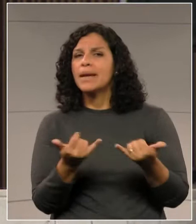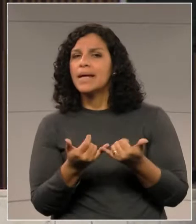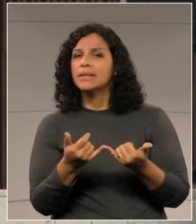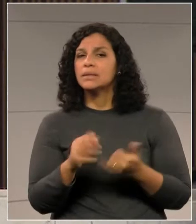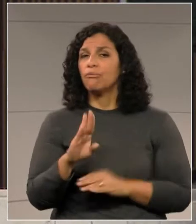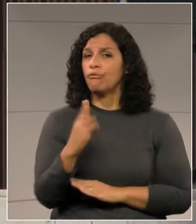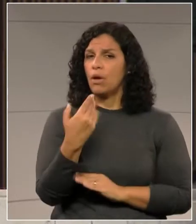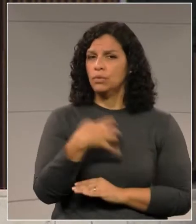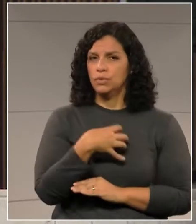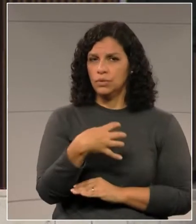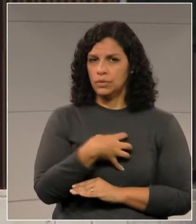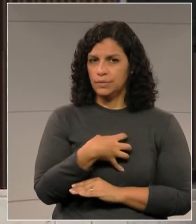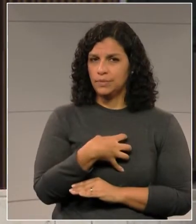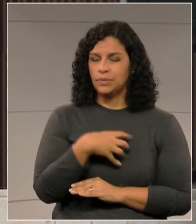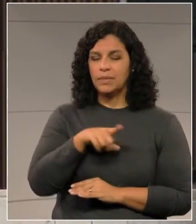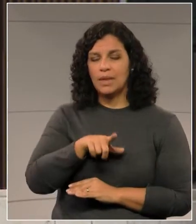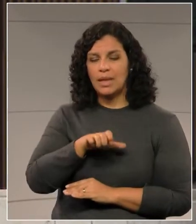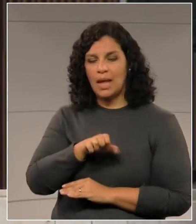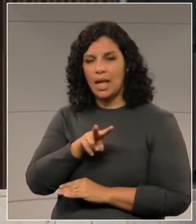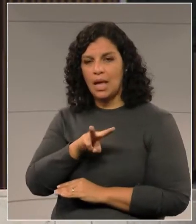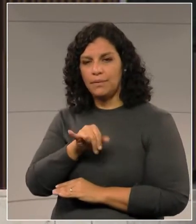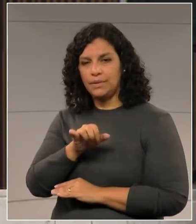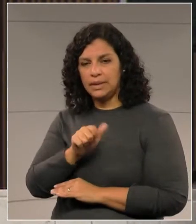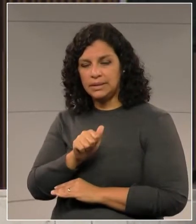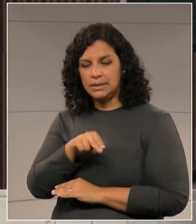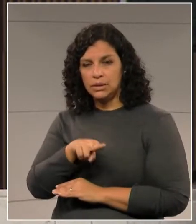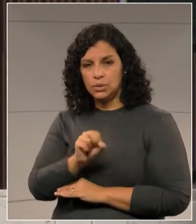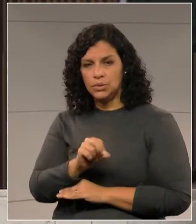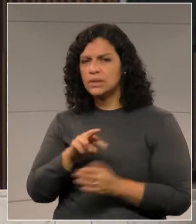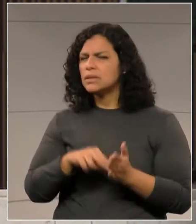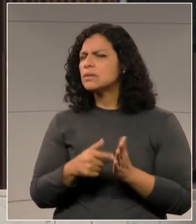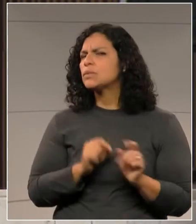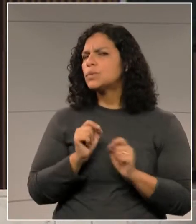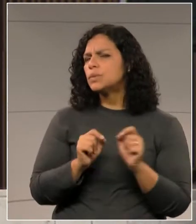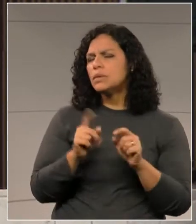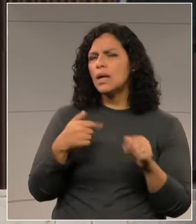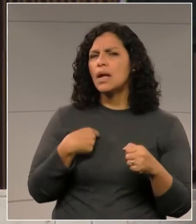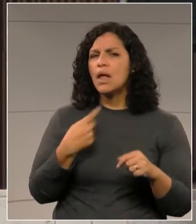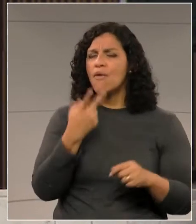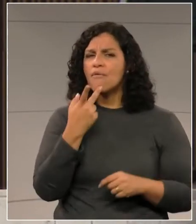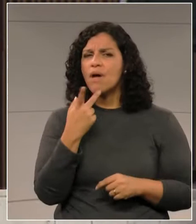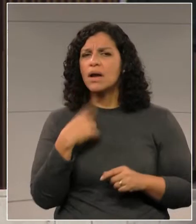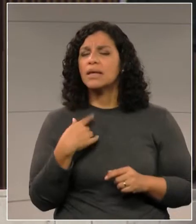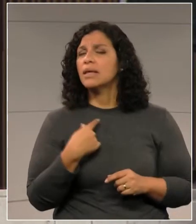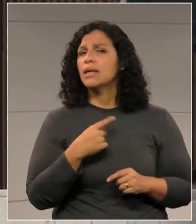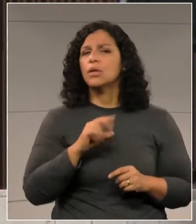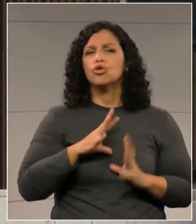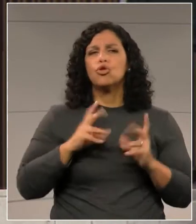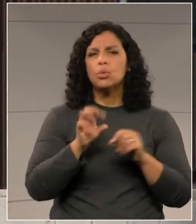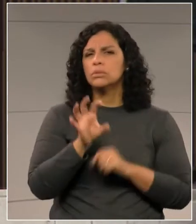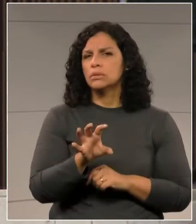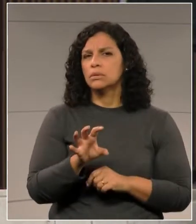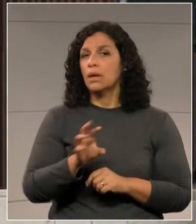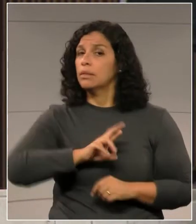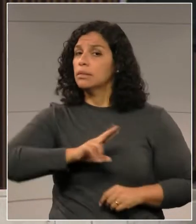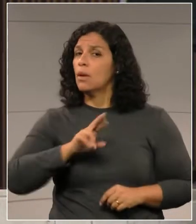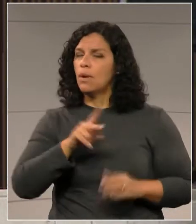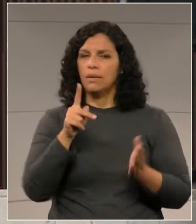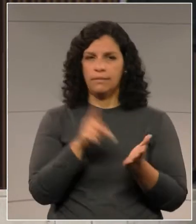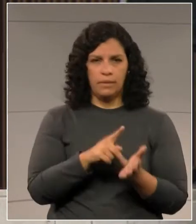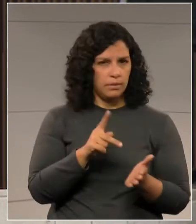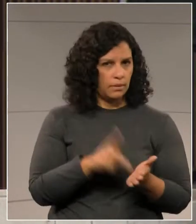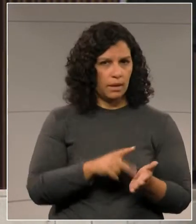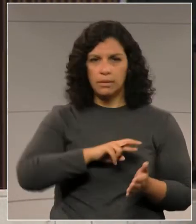O governador Carlos Massa foi leviano, porque ele faz uma afirmação que ele sabe não ser verdadeira, ele sabe não ser